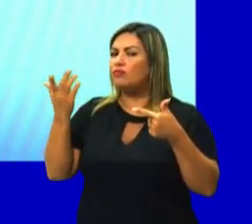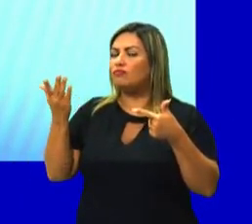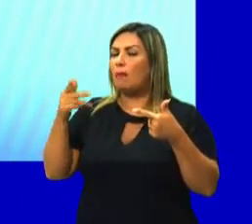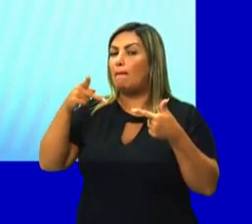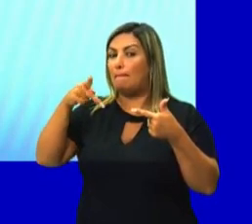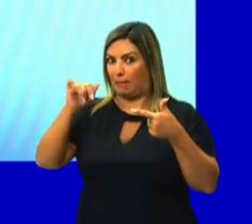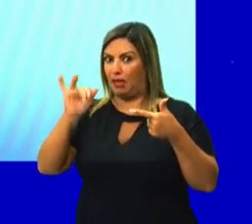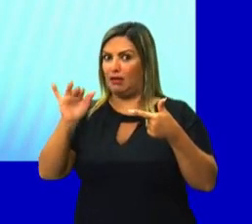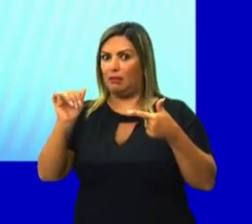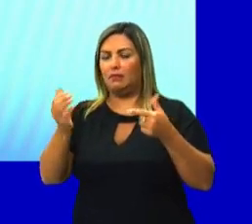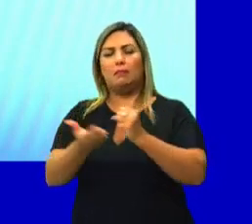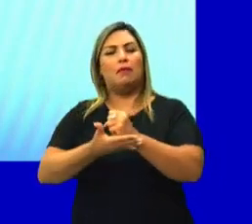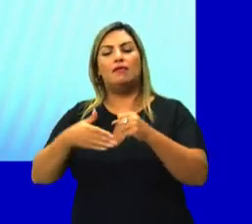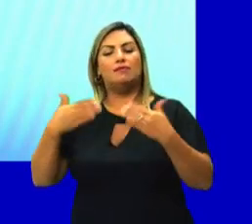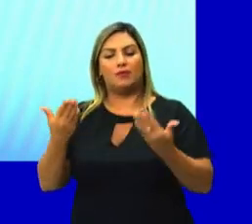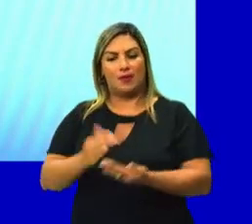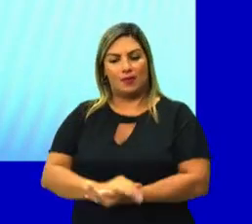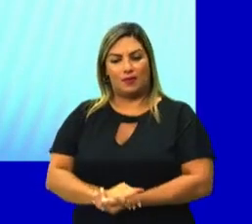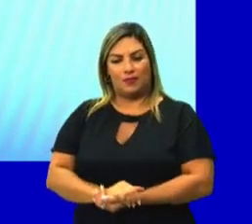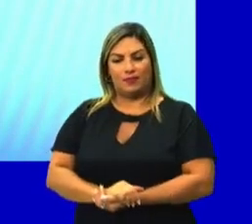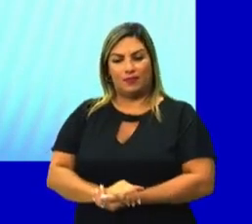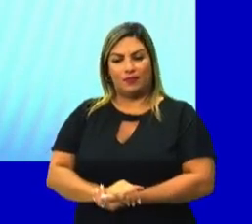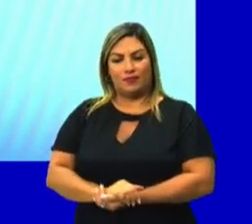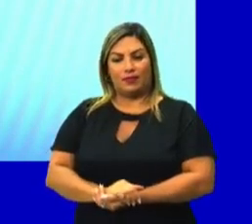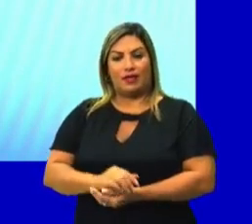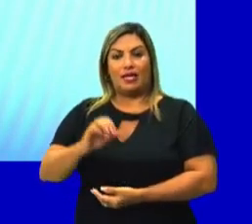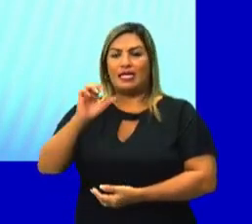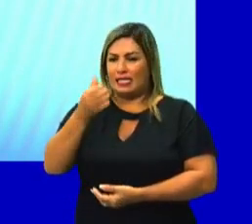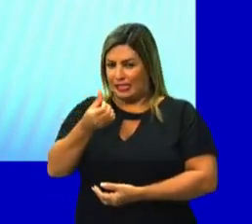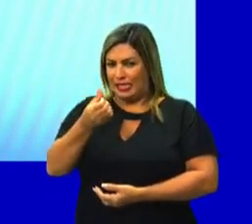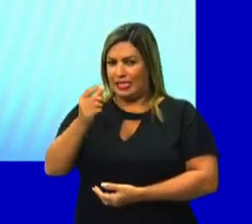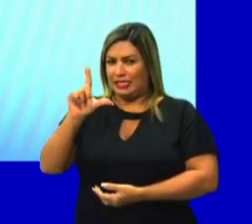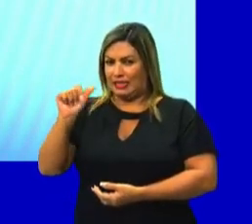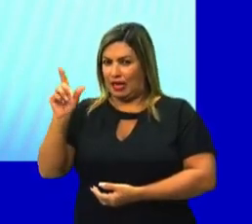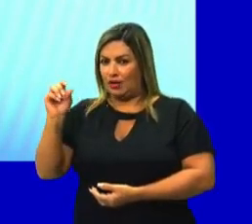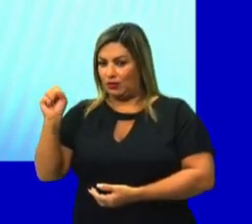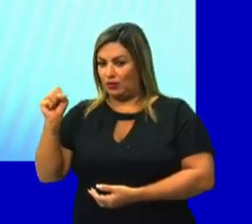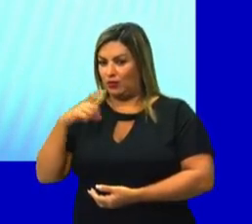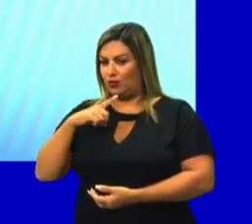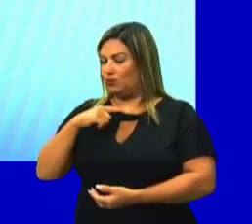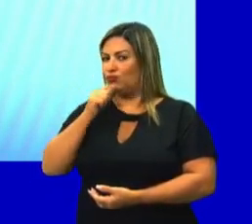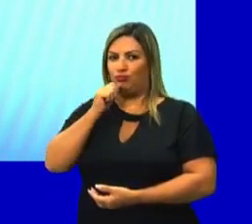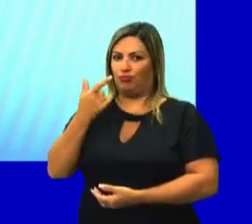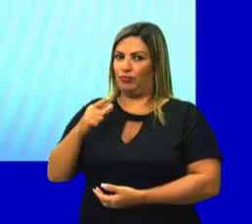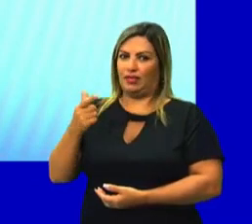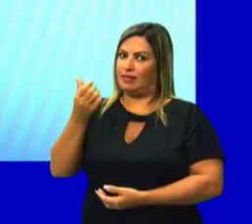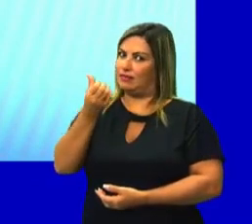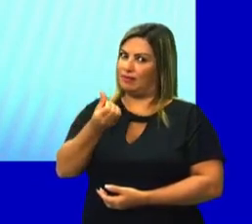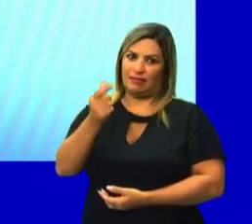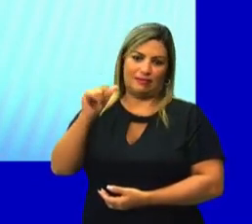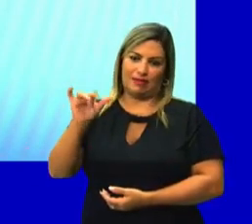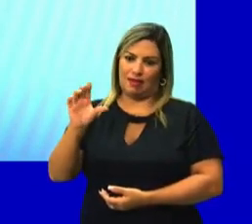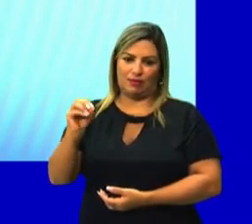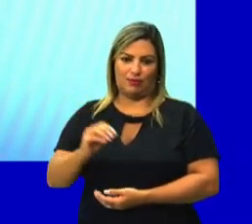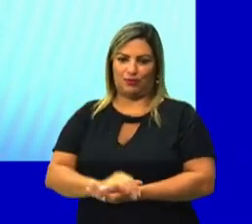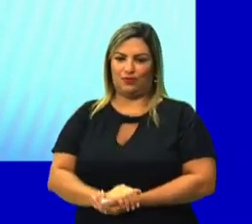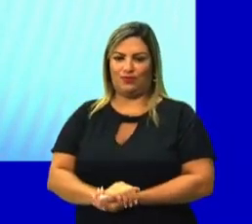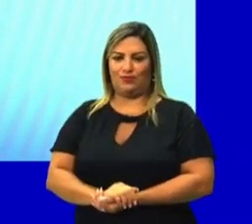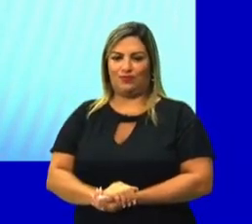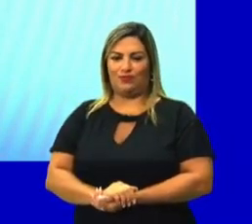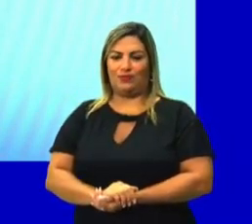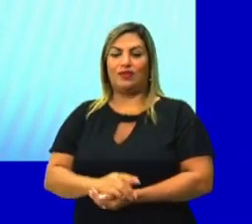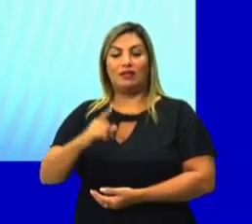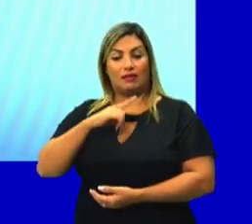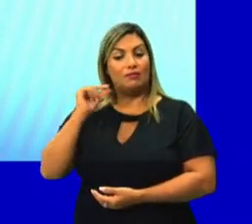pirâmides, mas qual é a base. Letra A fala que é uma base hexagonal. A gente não tem um hexágono como base, que pode servir como base.